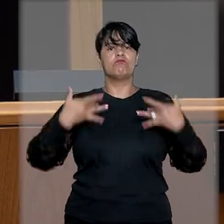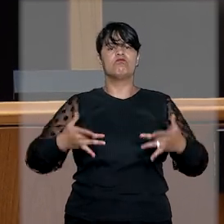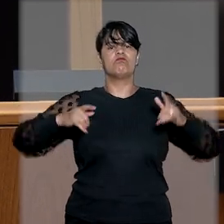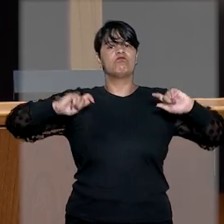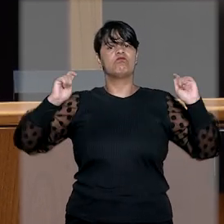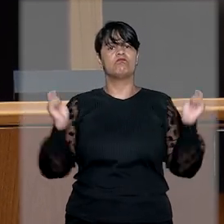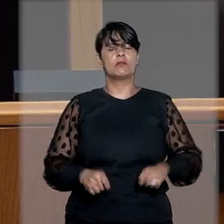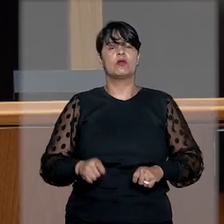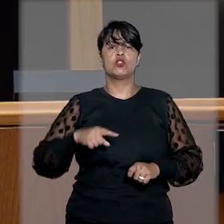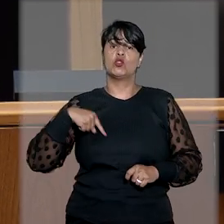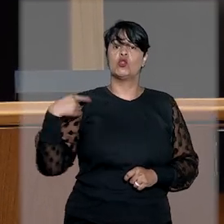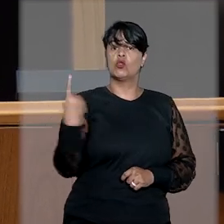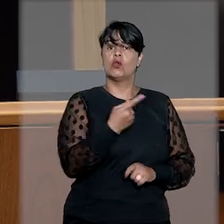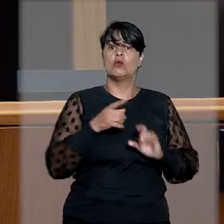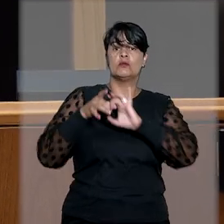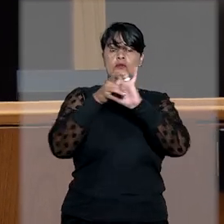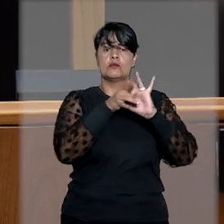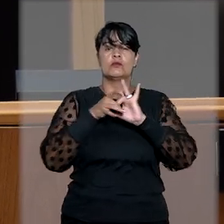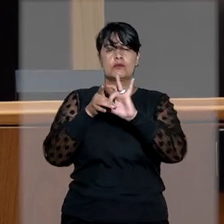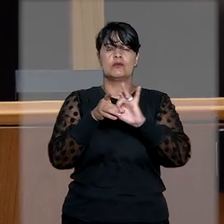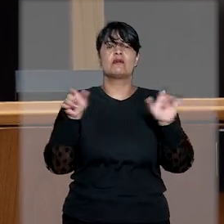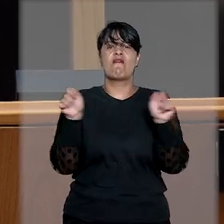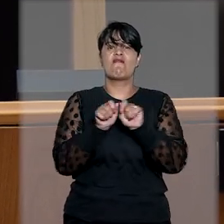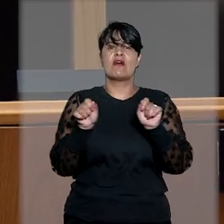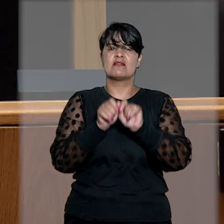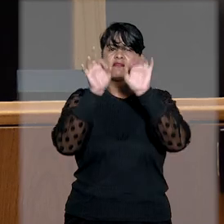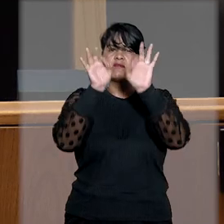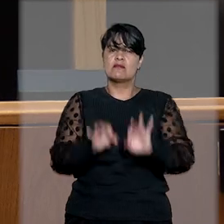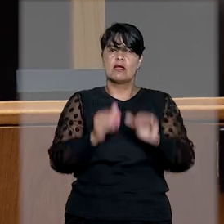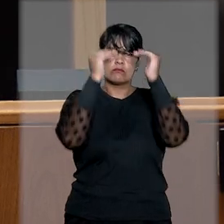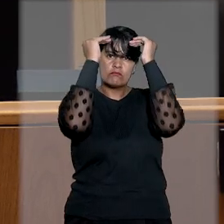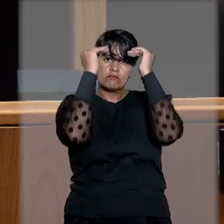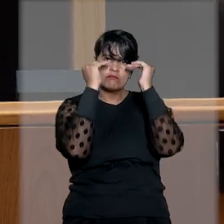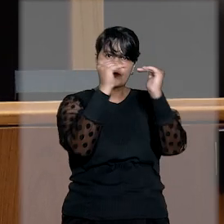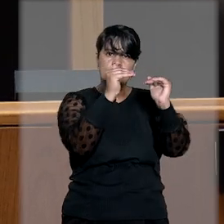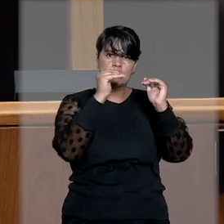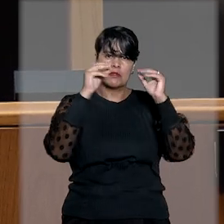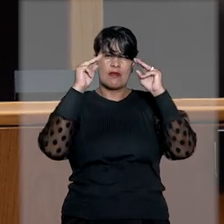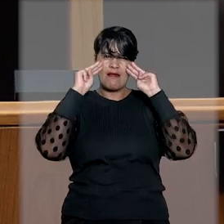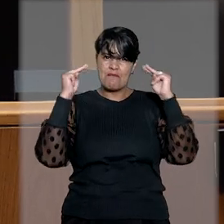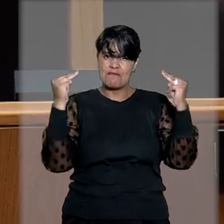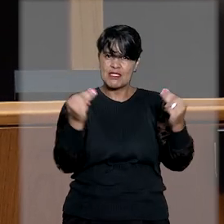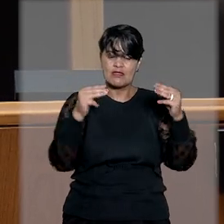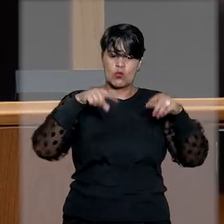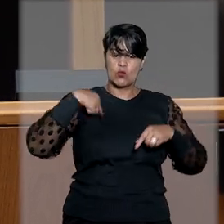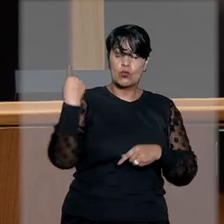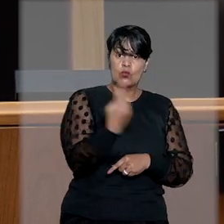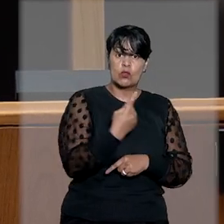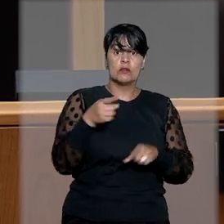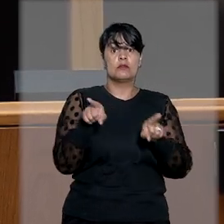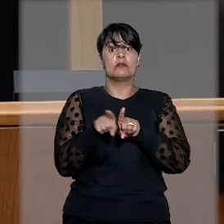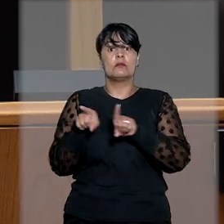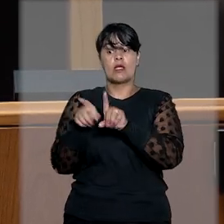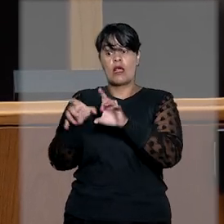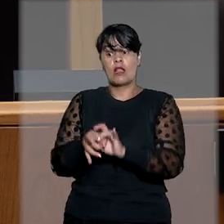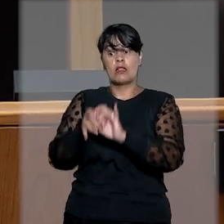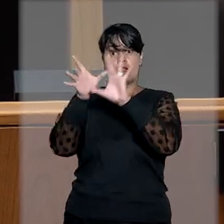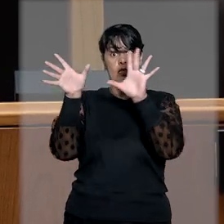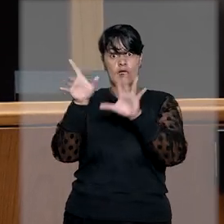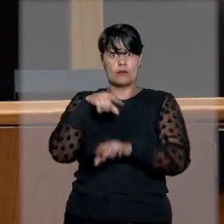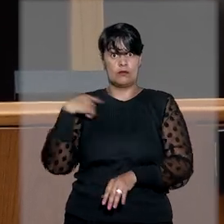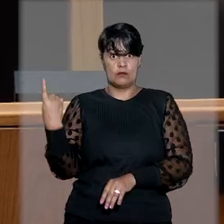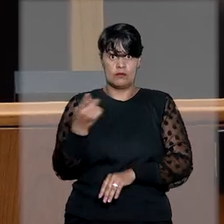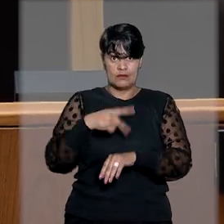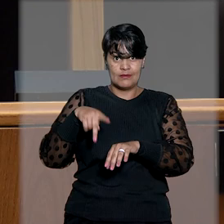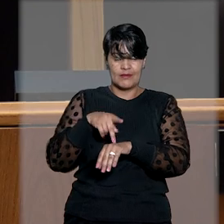prontas, todos nós, para continuarmos a cumprir a missão desta Corte e de que a nossa democracia, como